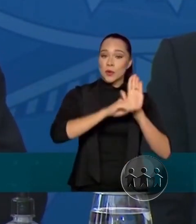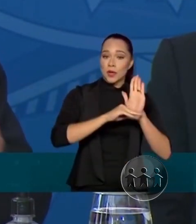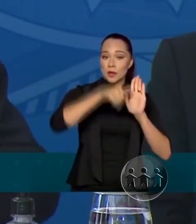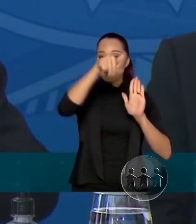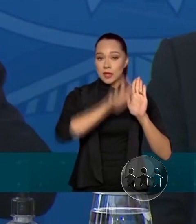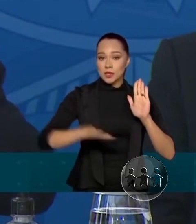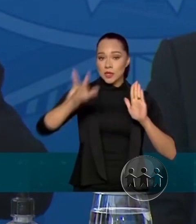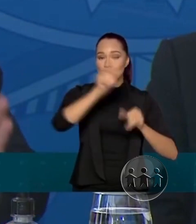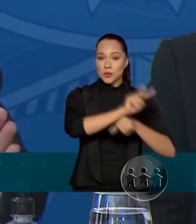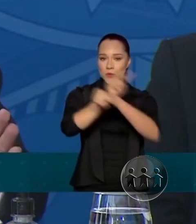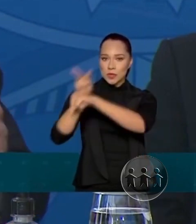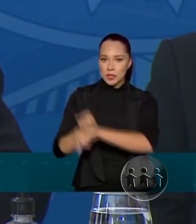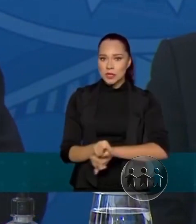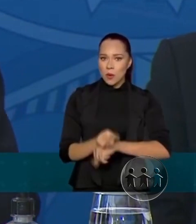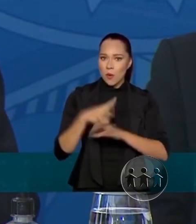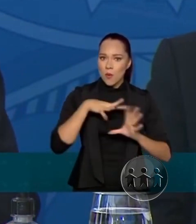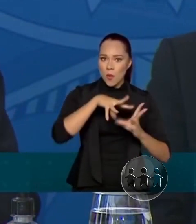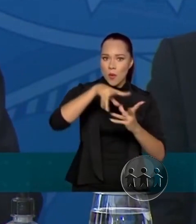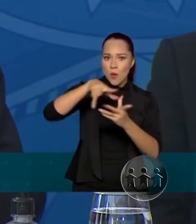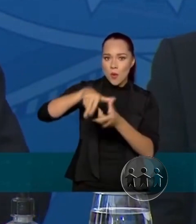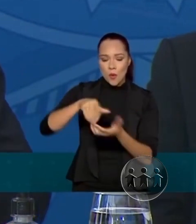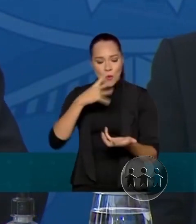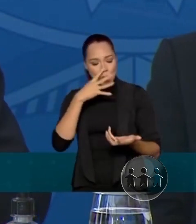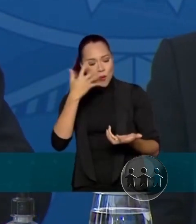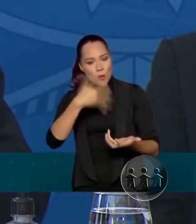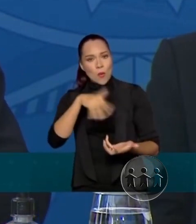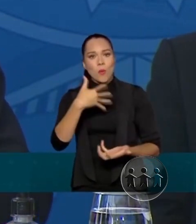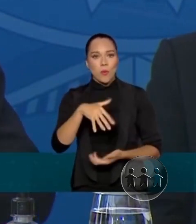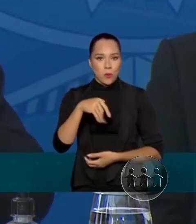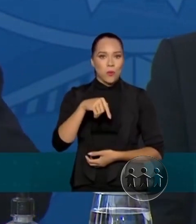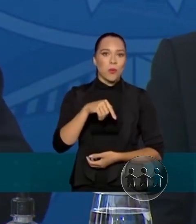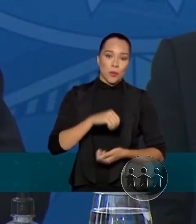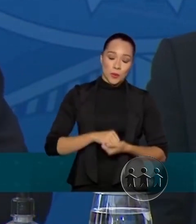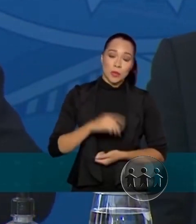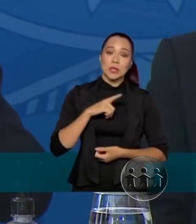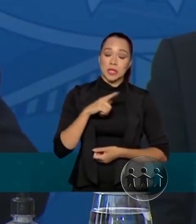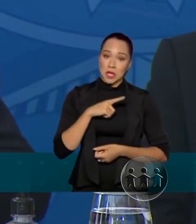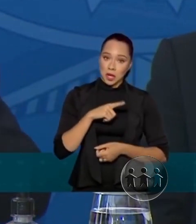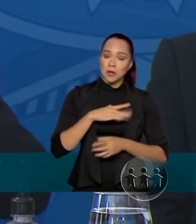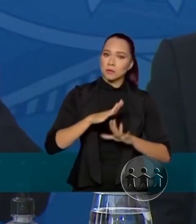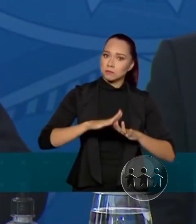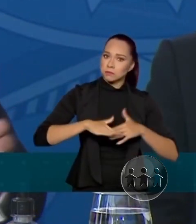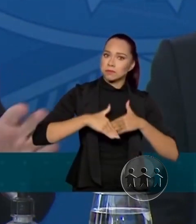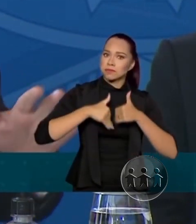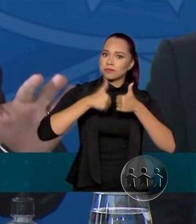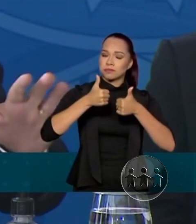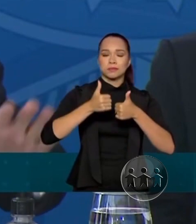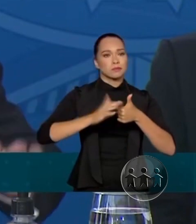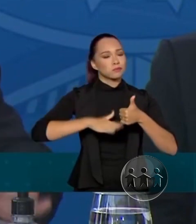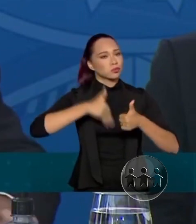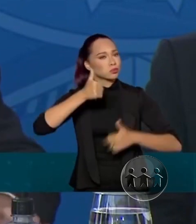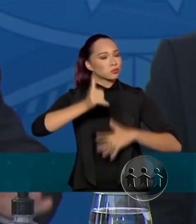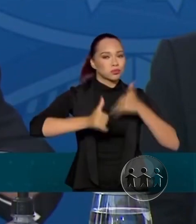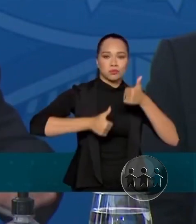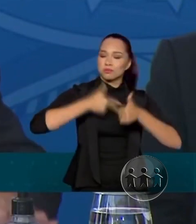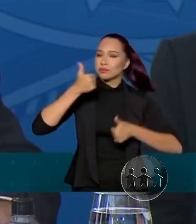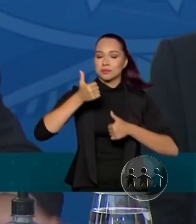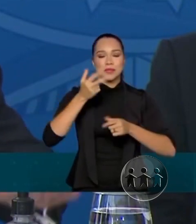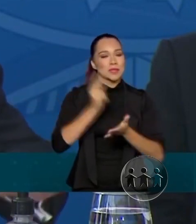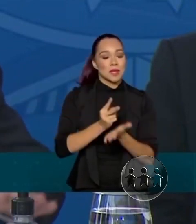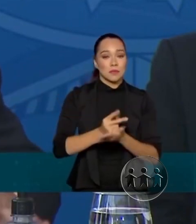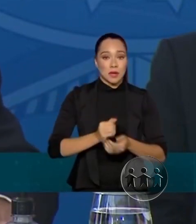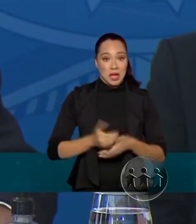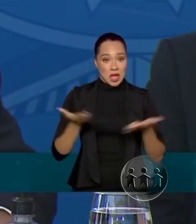que é reconhecido mundialmente. Tem tido êxitos em cima de êxitos. E agora, com a